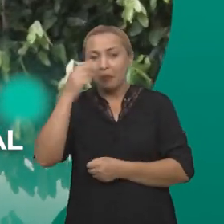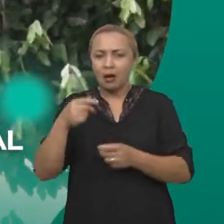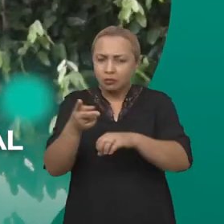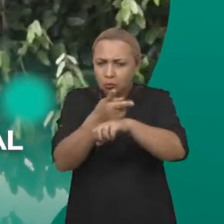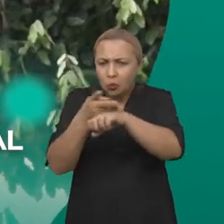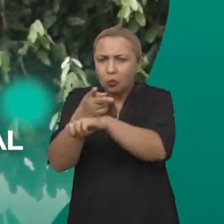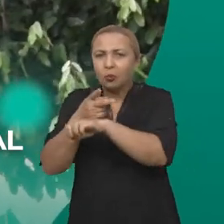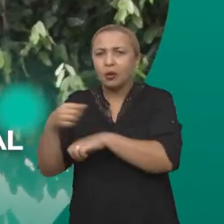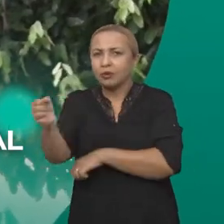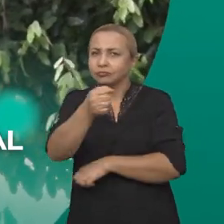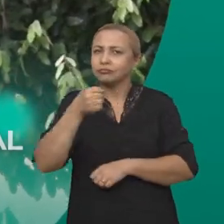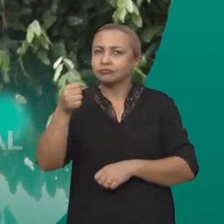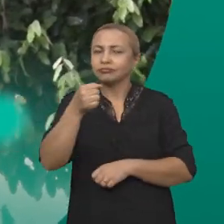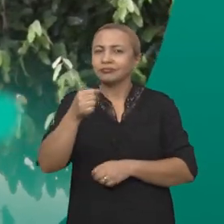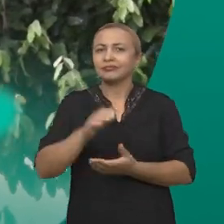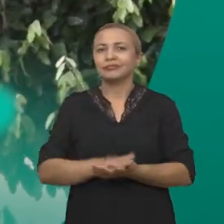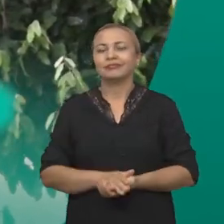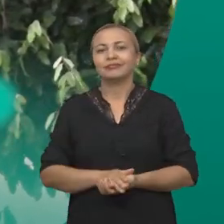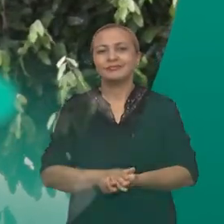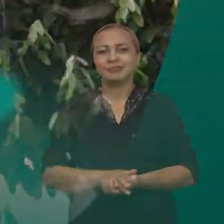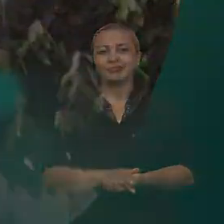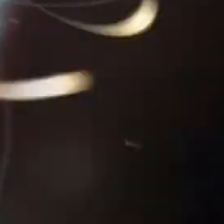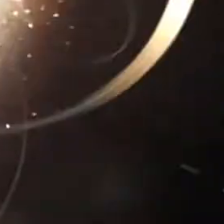leveduras. A gente volta já já.